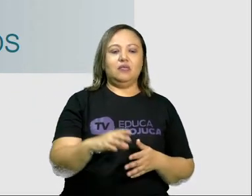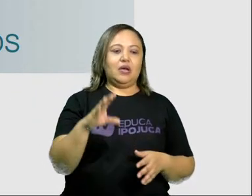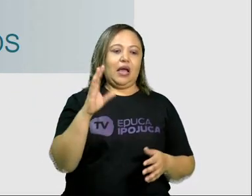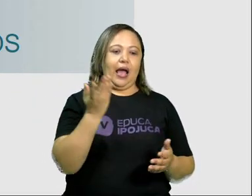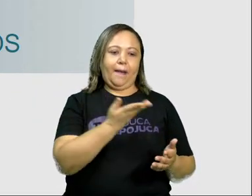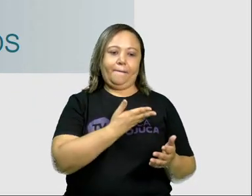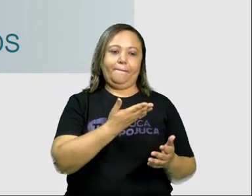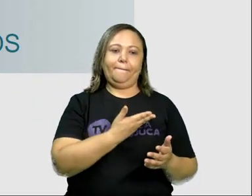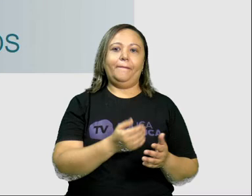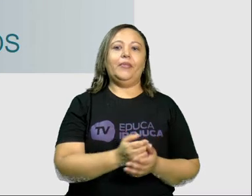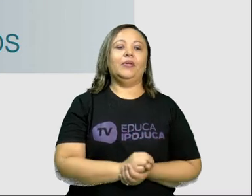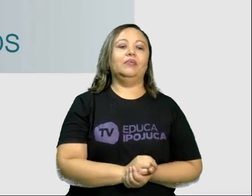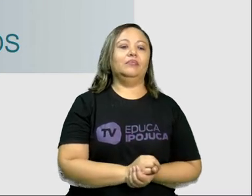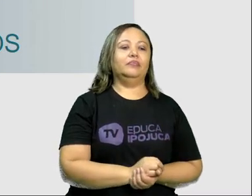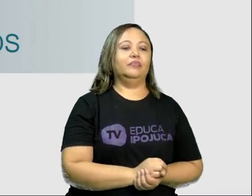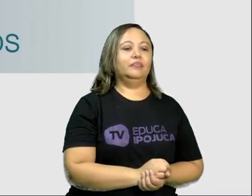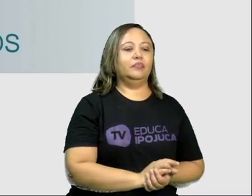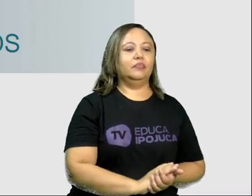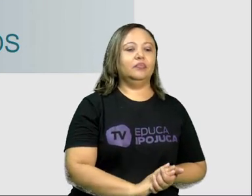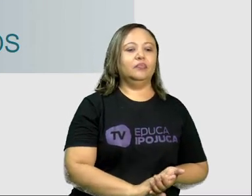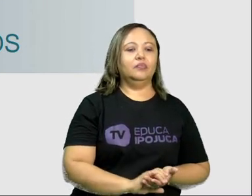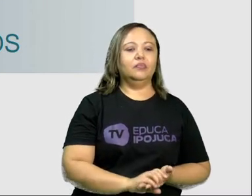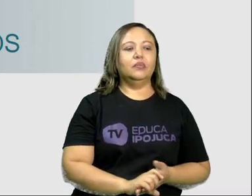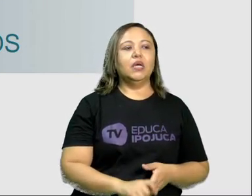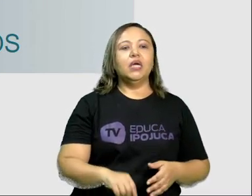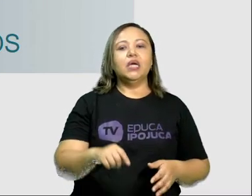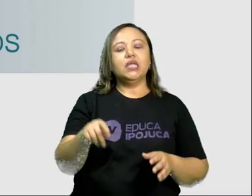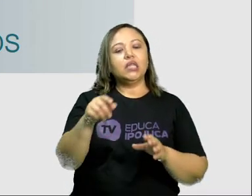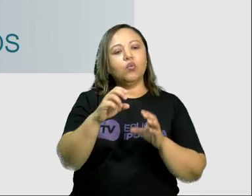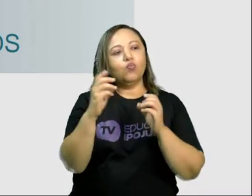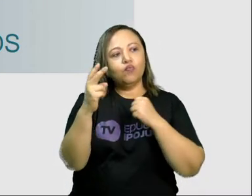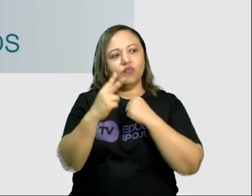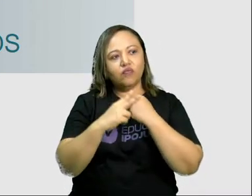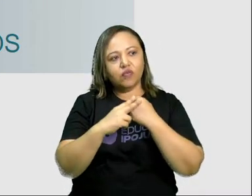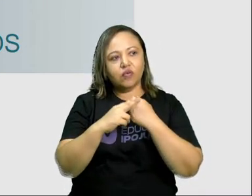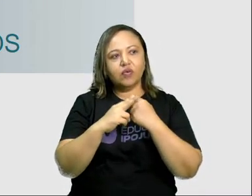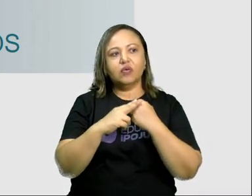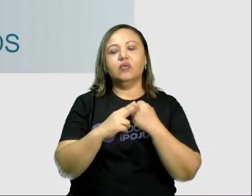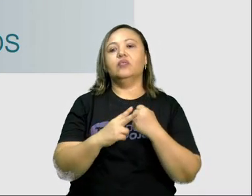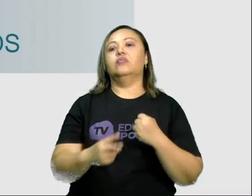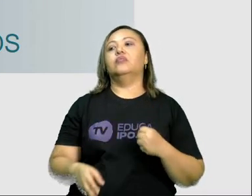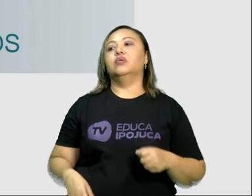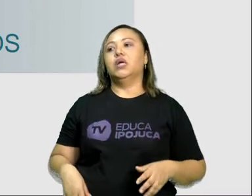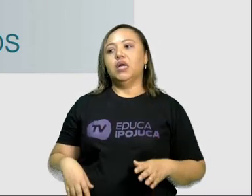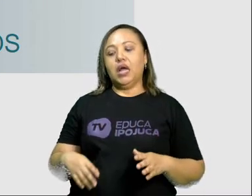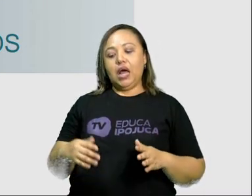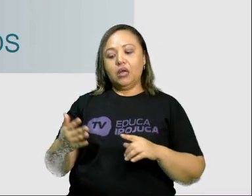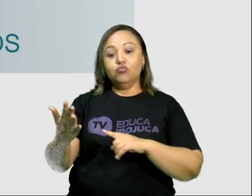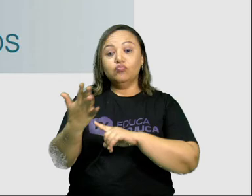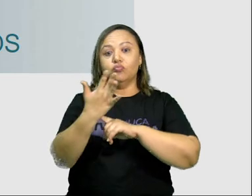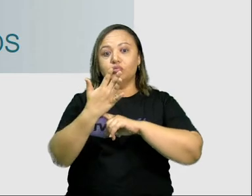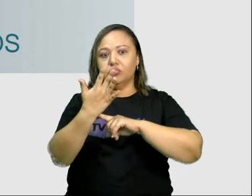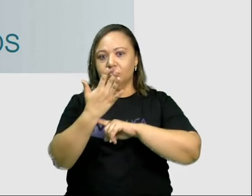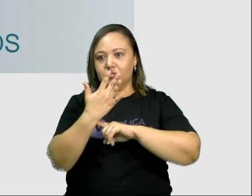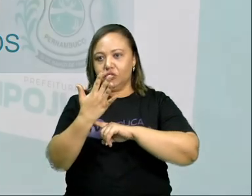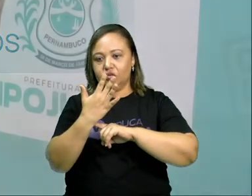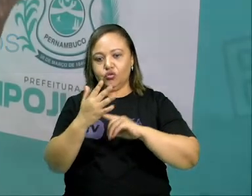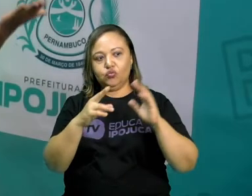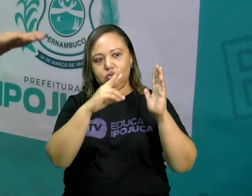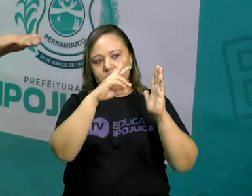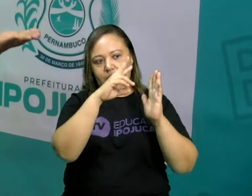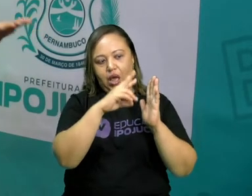usam nos pronomes pessoais, conjugação de verbo, nos ajudam a ter uma leitura bem melhor e ter uma